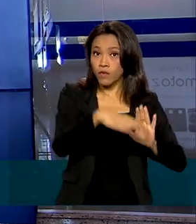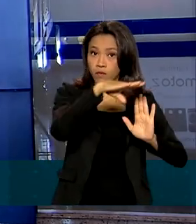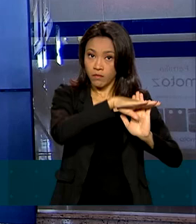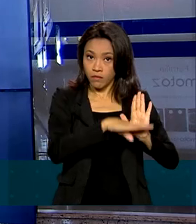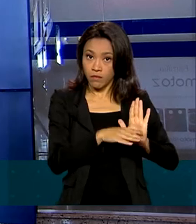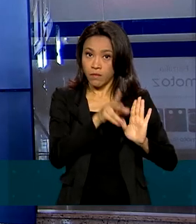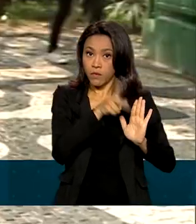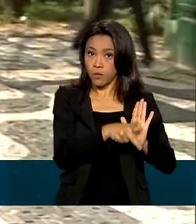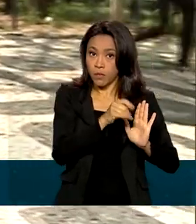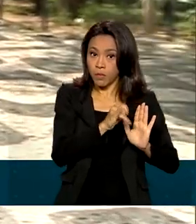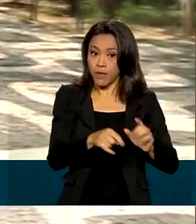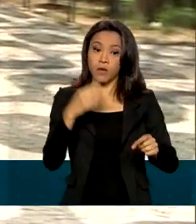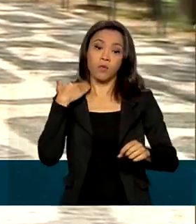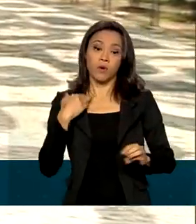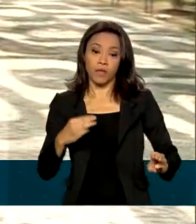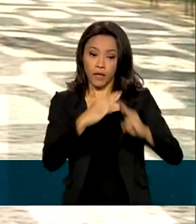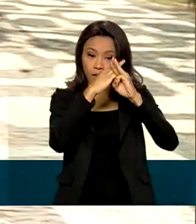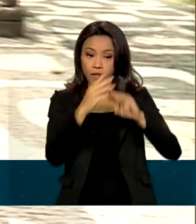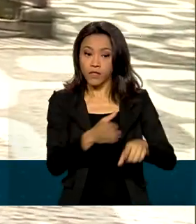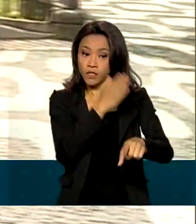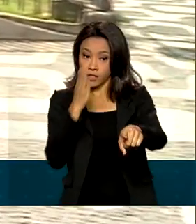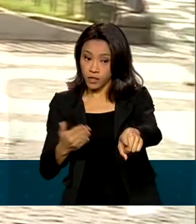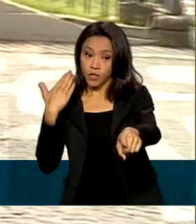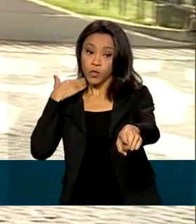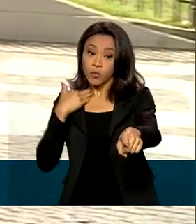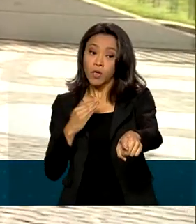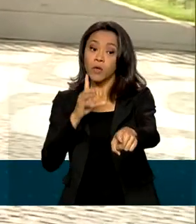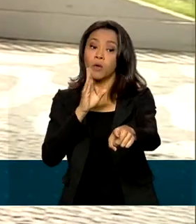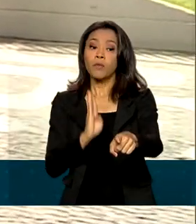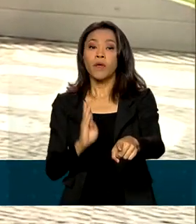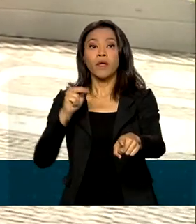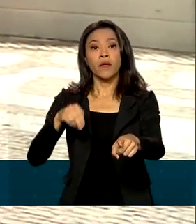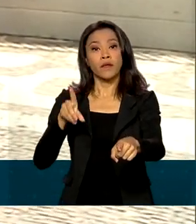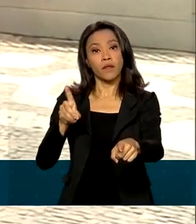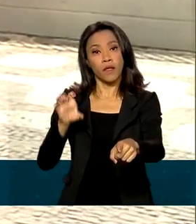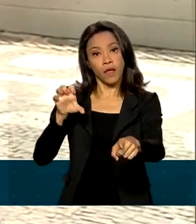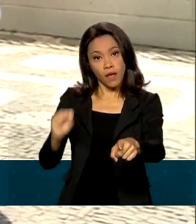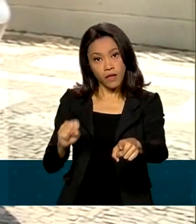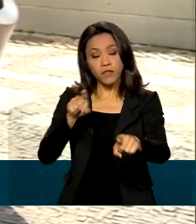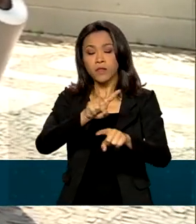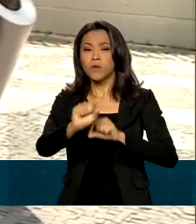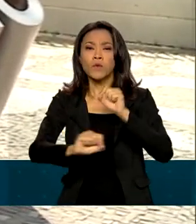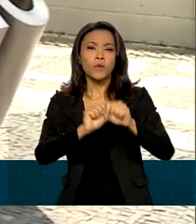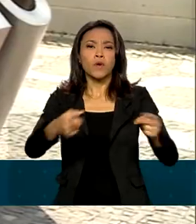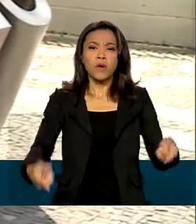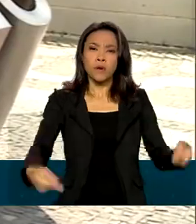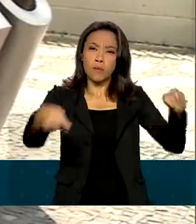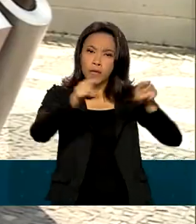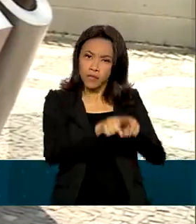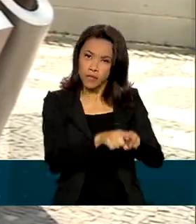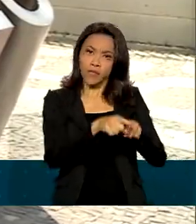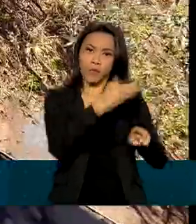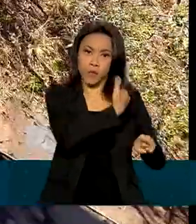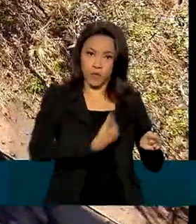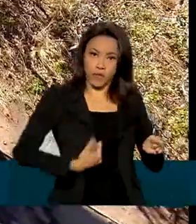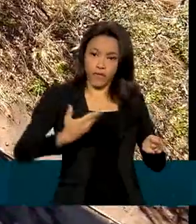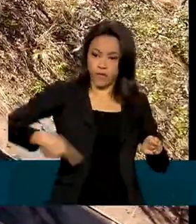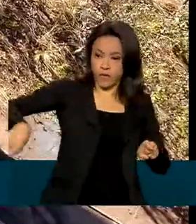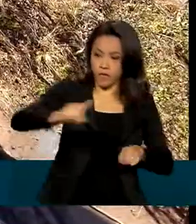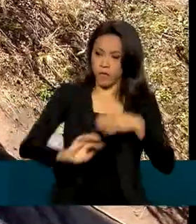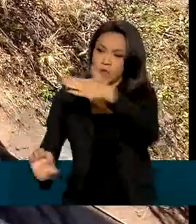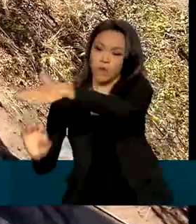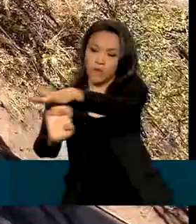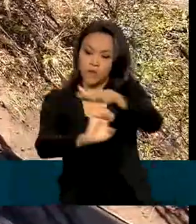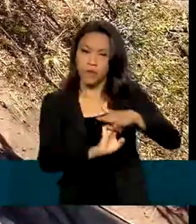Econômica Federal e o BNDES para o desenvolvimento de concessões e parcerias público-privadas. Os